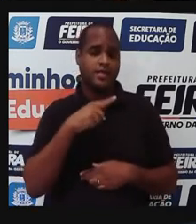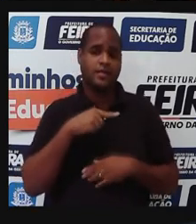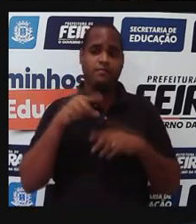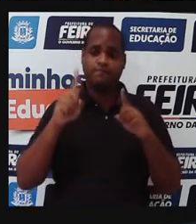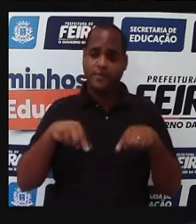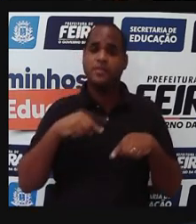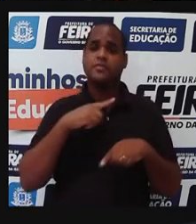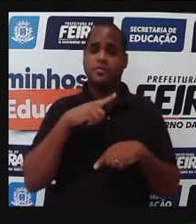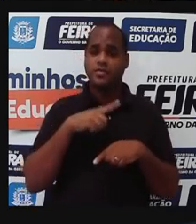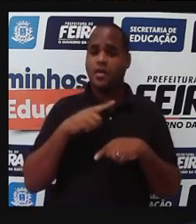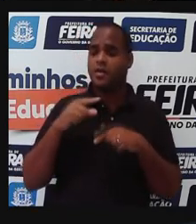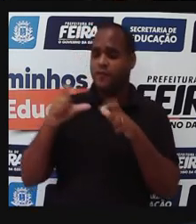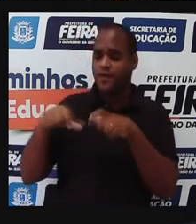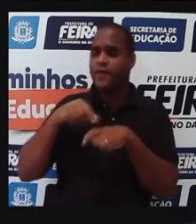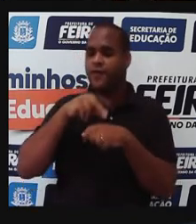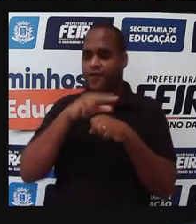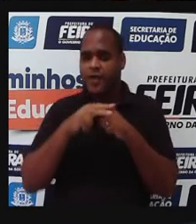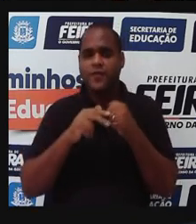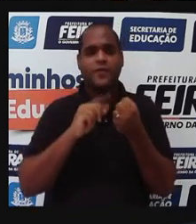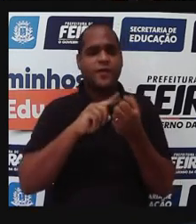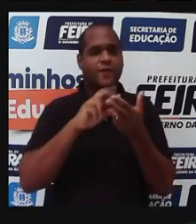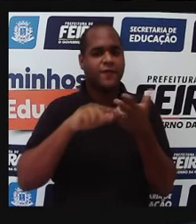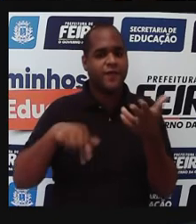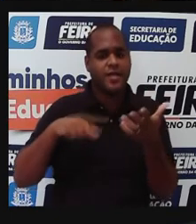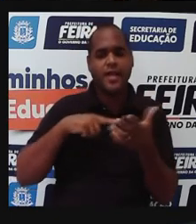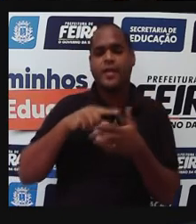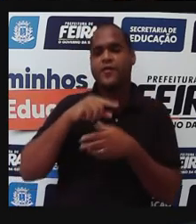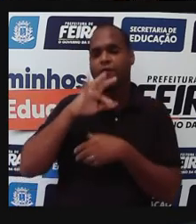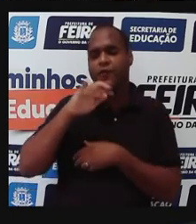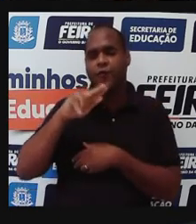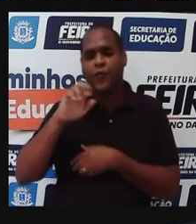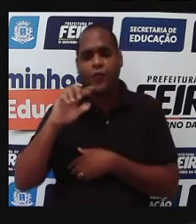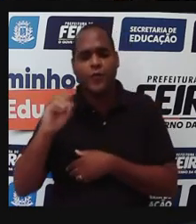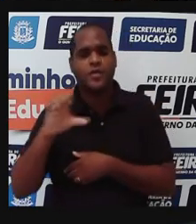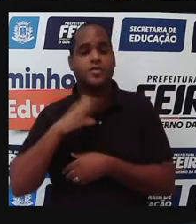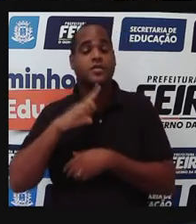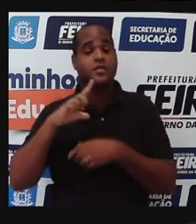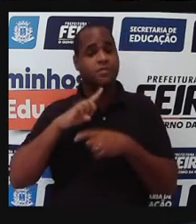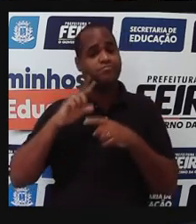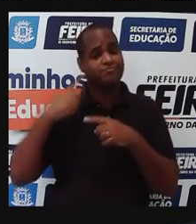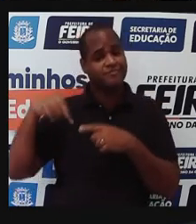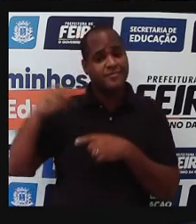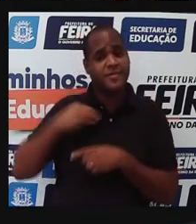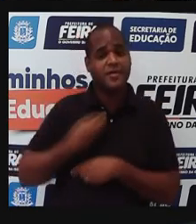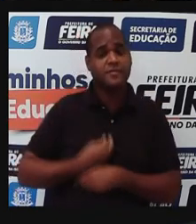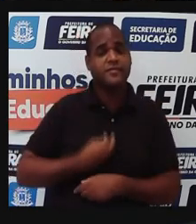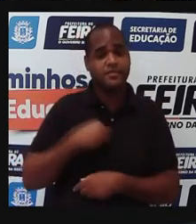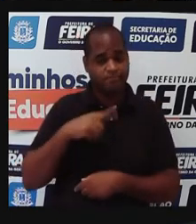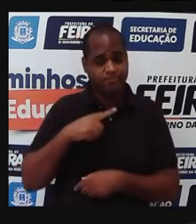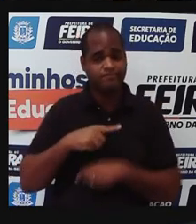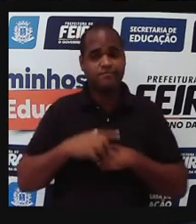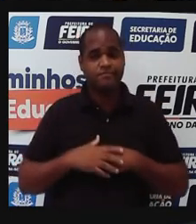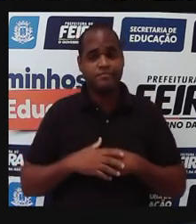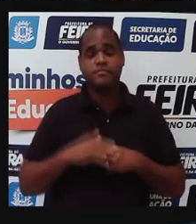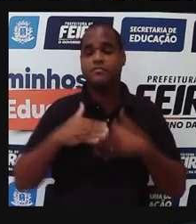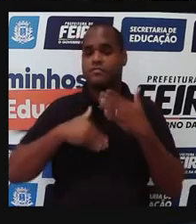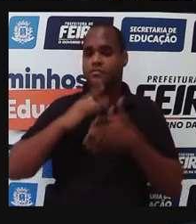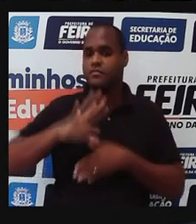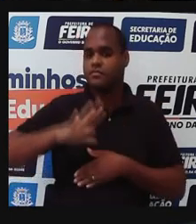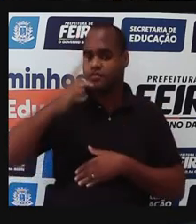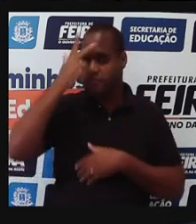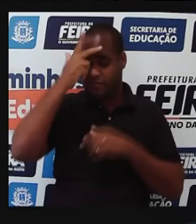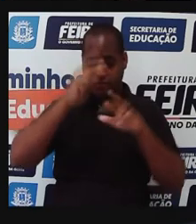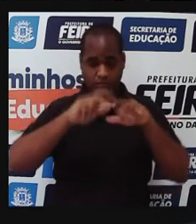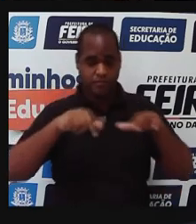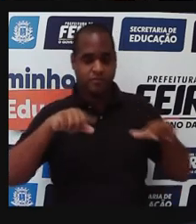vivos, né, vírus, bactérias, protozoários, fungos, eles vivem ali, eles já existiam ali. E acontece que, muitas